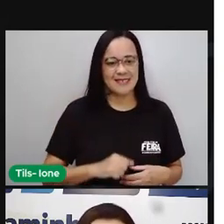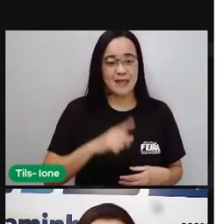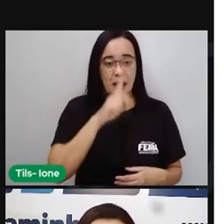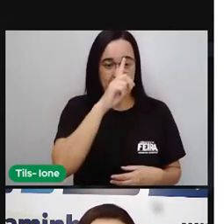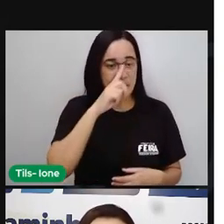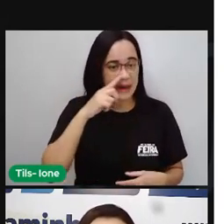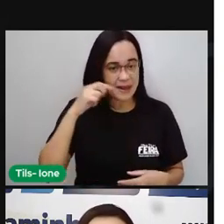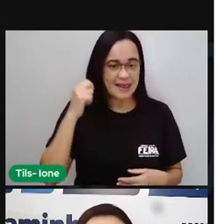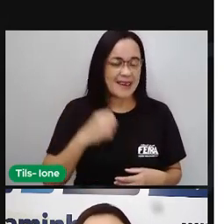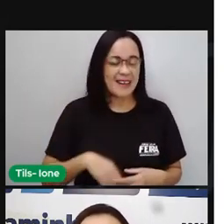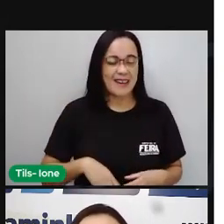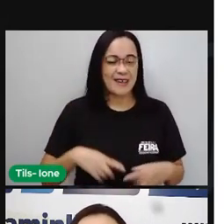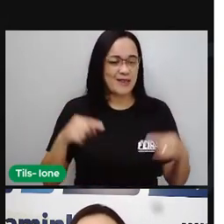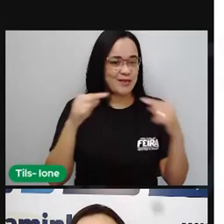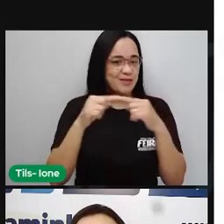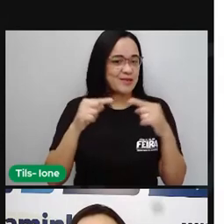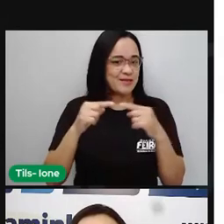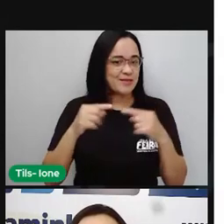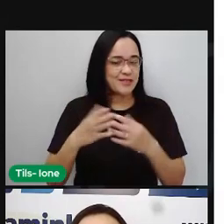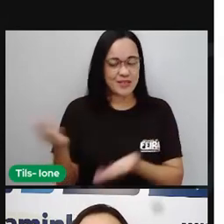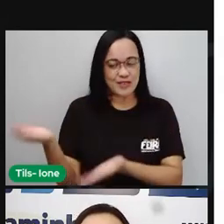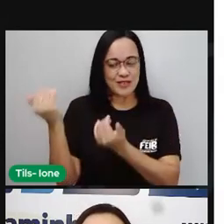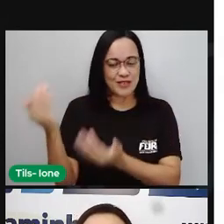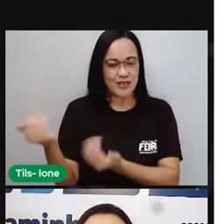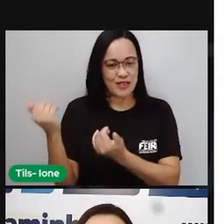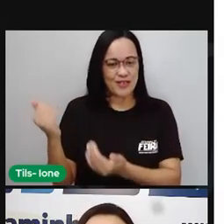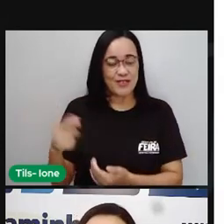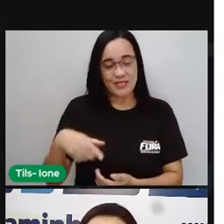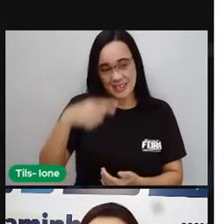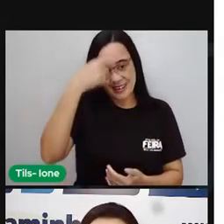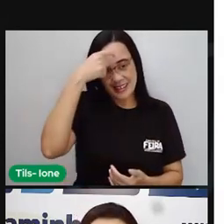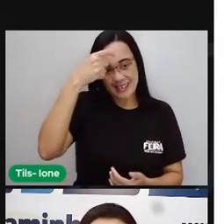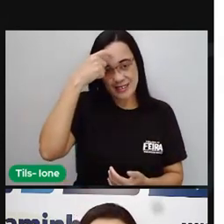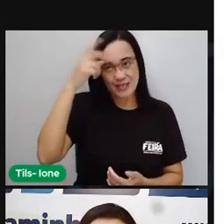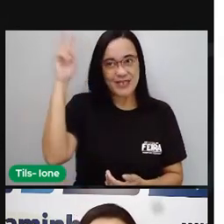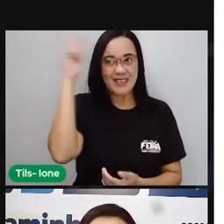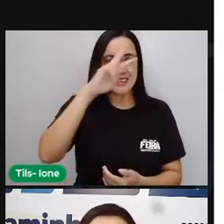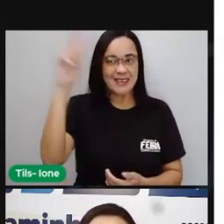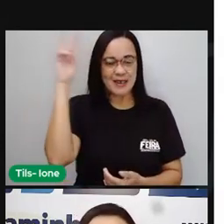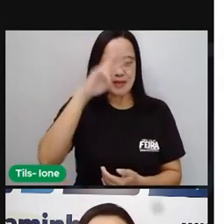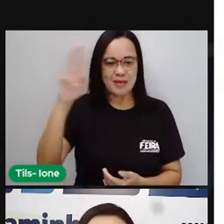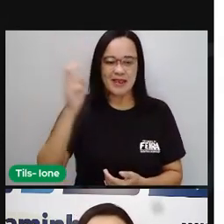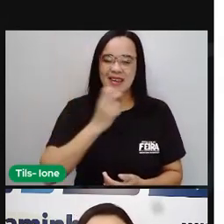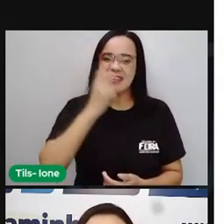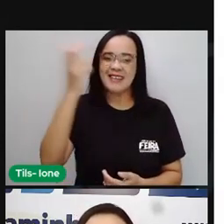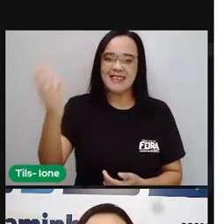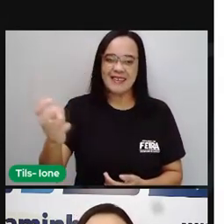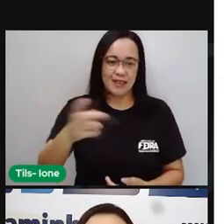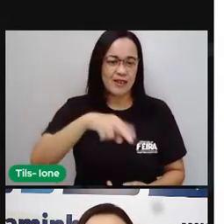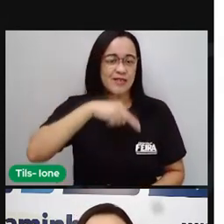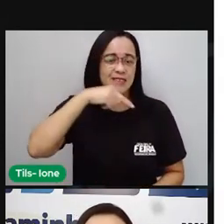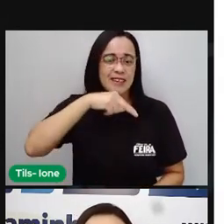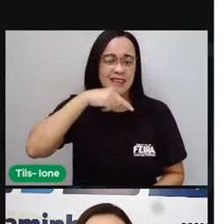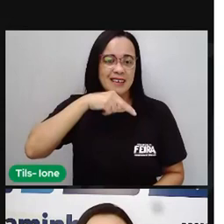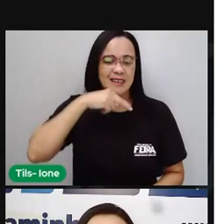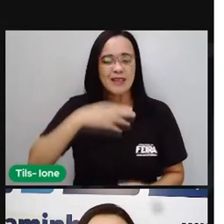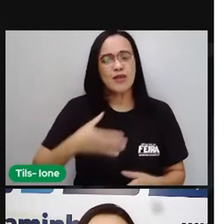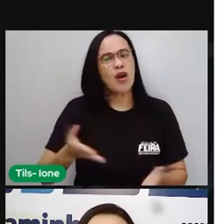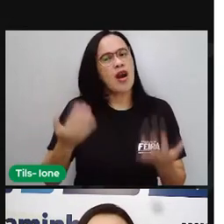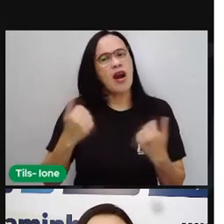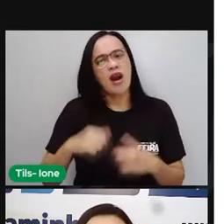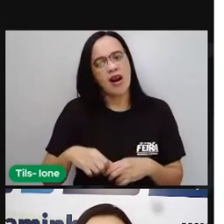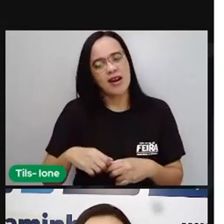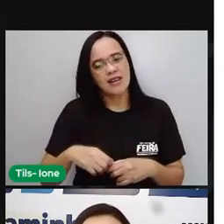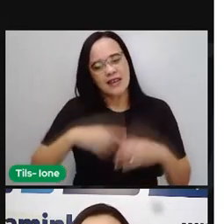palpita. E recupera a memória quando um dos netinhos grita. Ó, vovó, conte uma história.